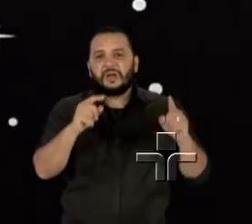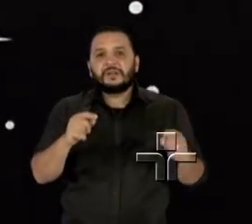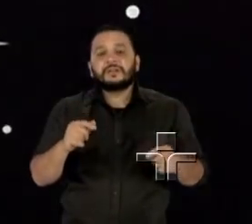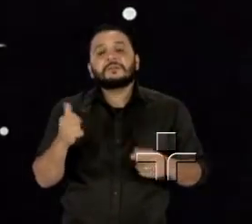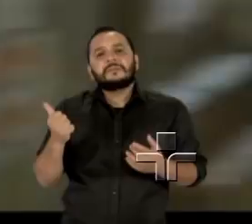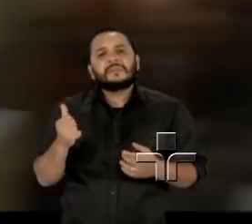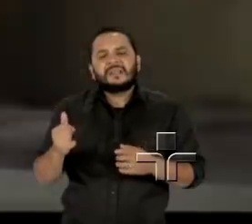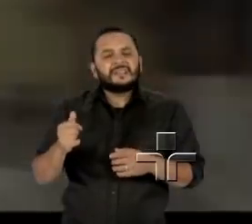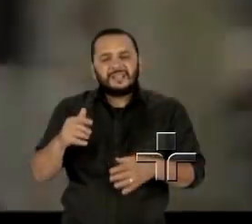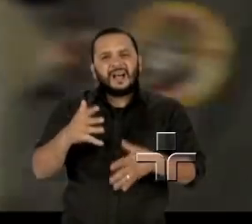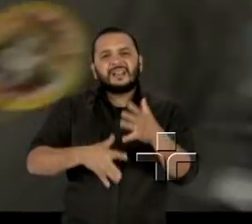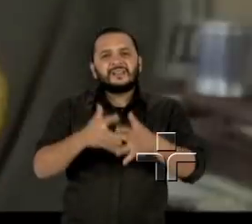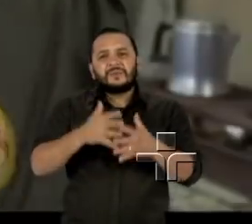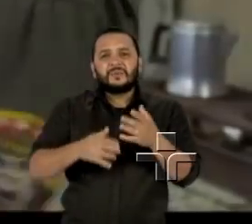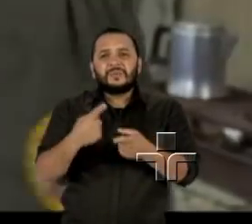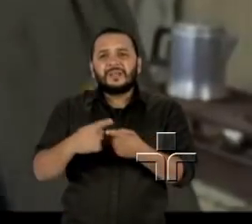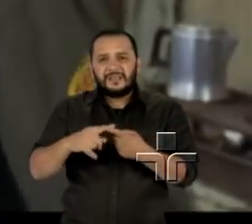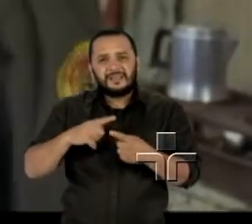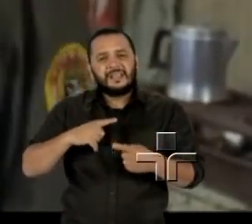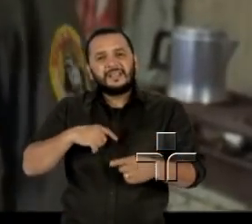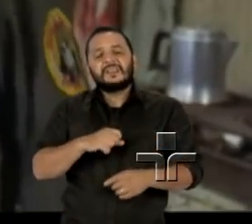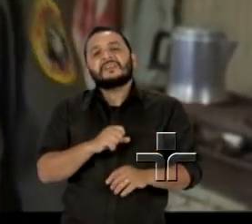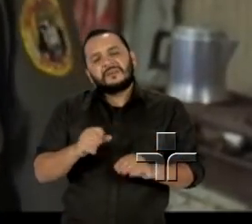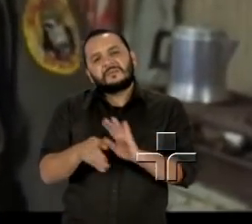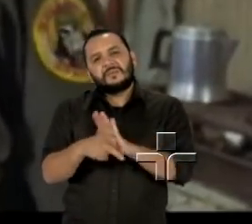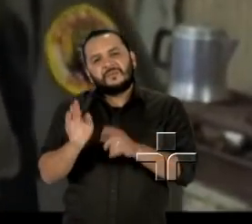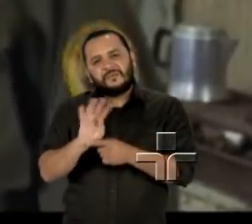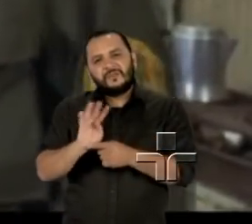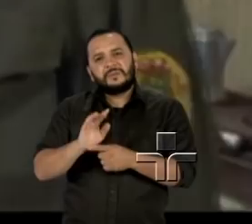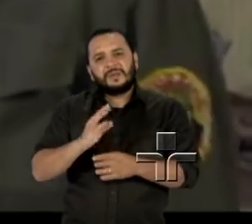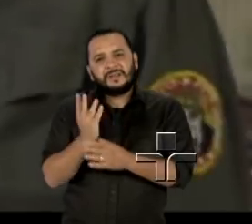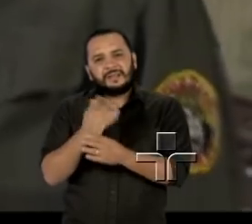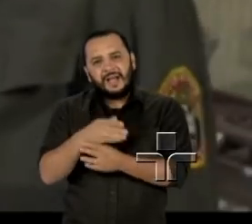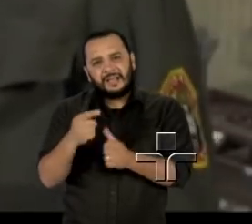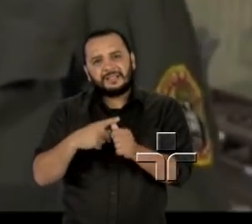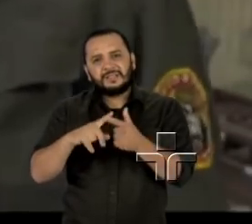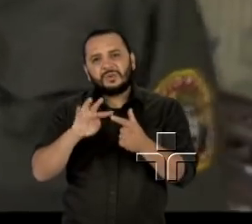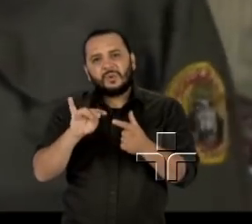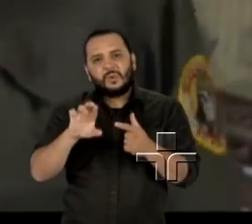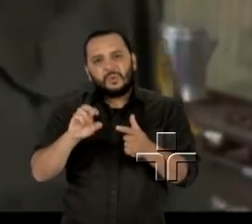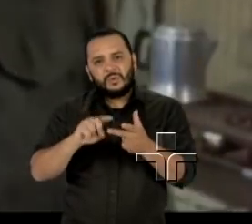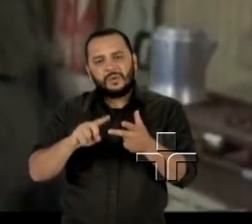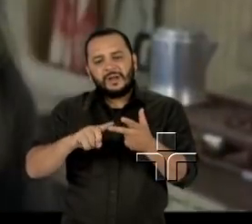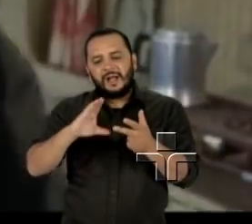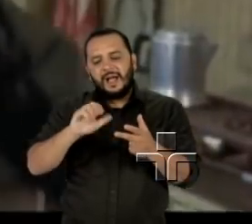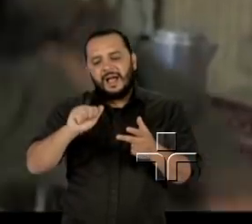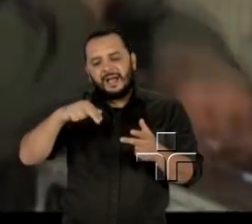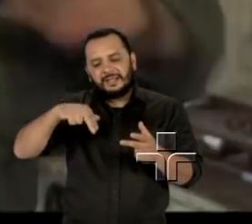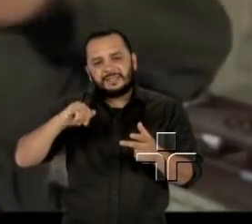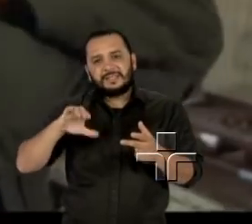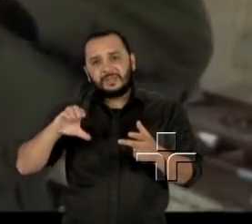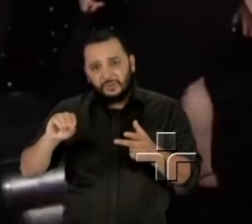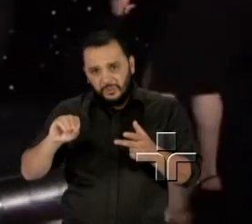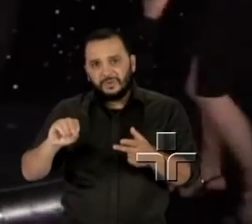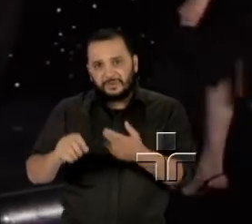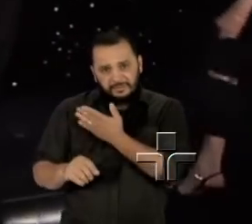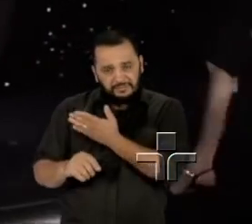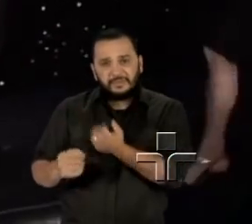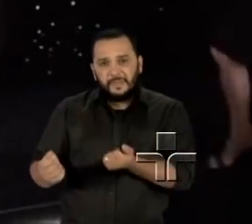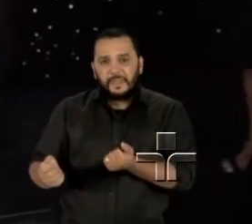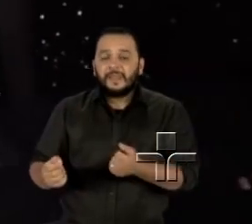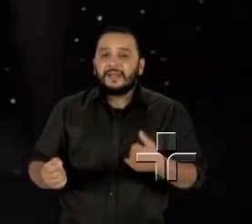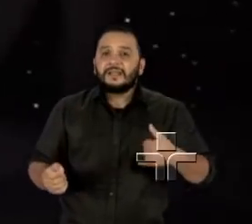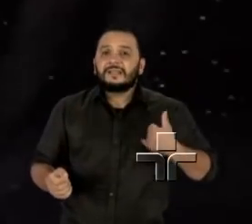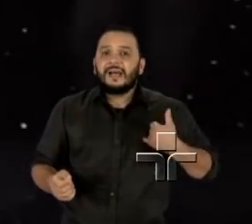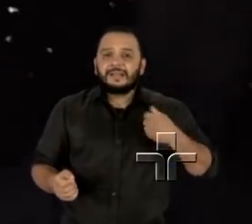Scorsese é diretor de filmes memoráveis, como Taxi Driver, Touro Inomável e Cassino, nenhum deles nascido nos quadrinhos. Aos